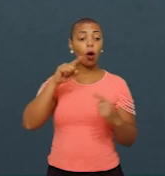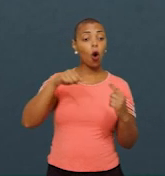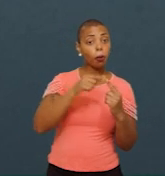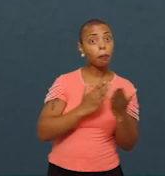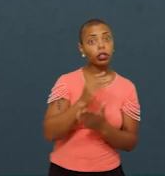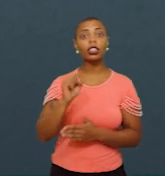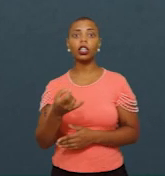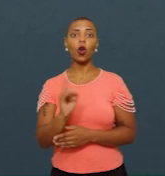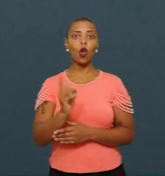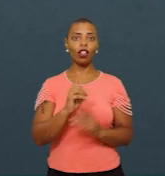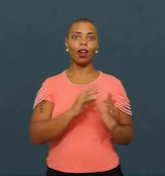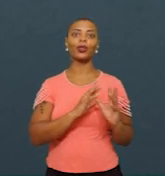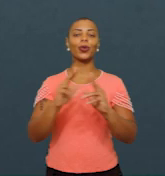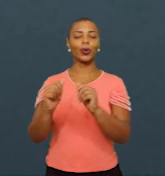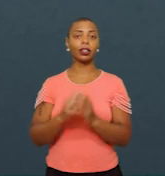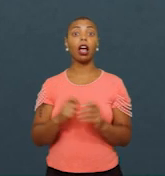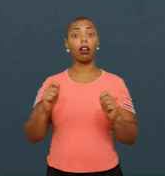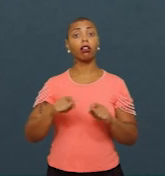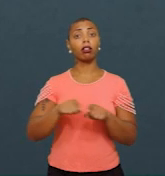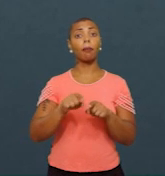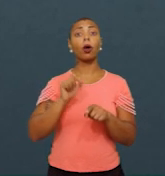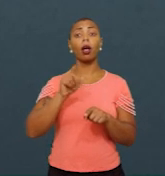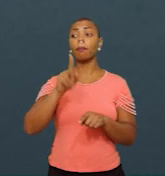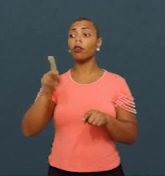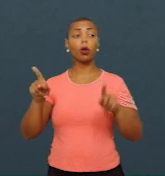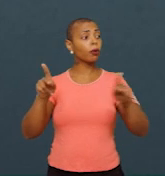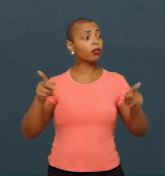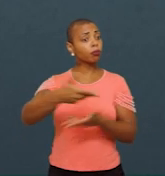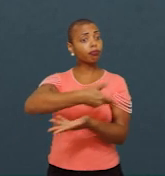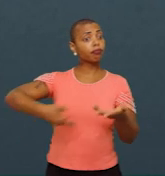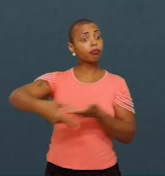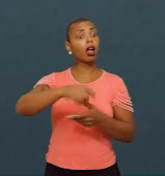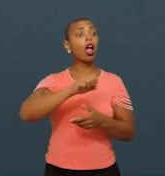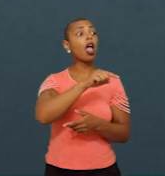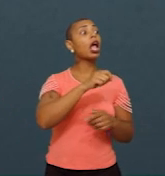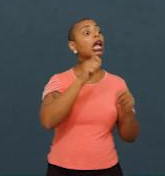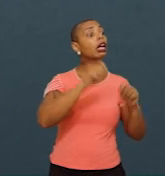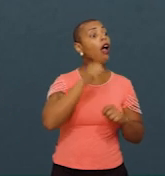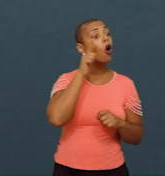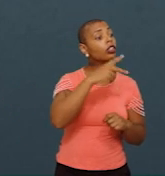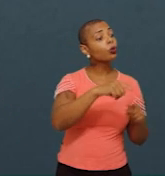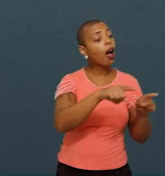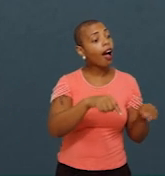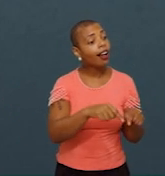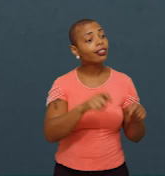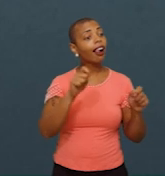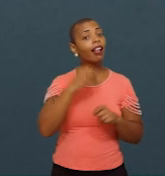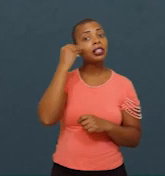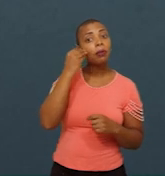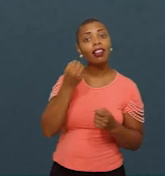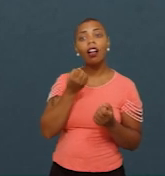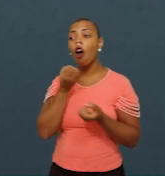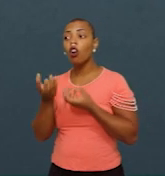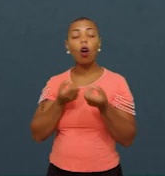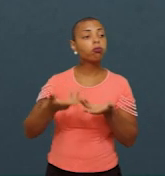rede como um todo. E promover a troca entre os professores, do que está dando certo numa sala de aula, o que não está dando certo na outra, para